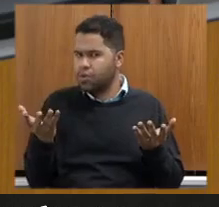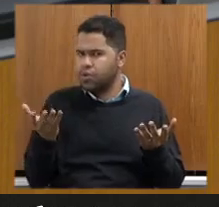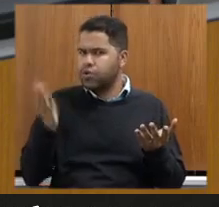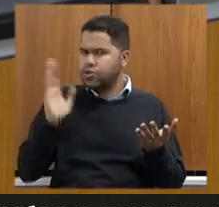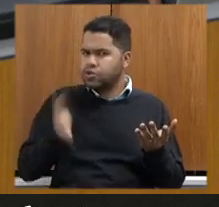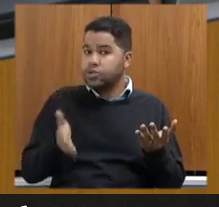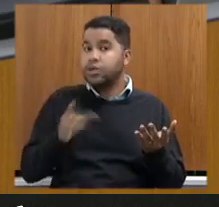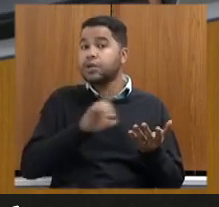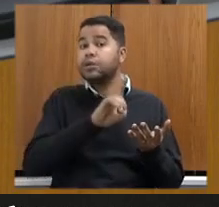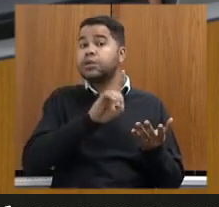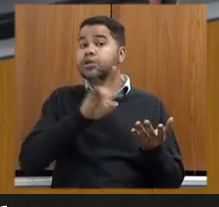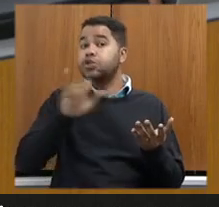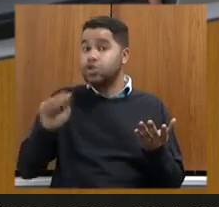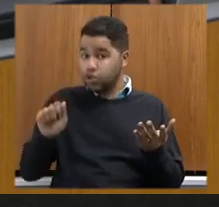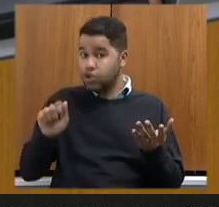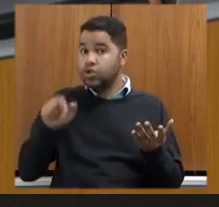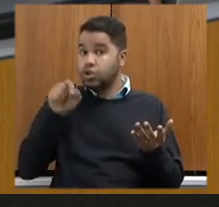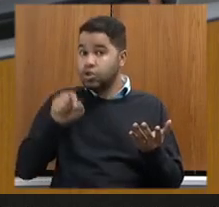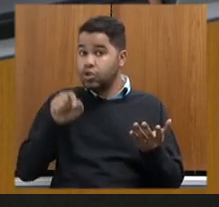data para ele estar